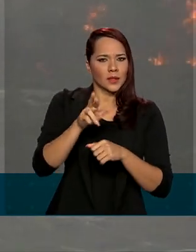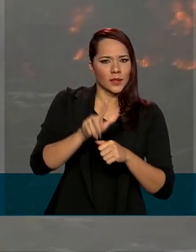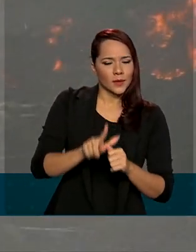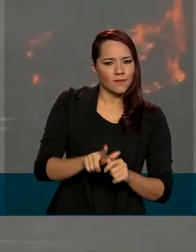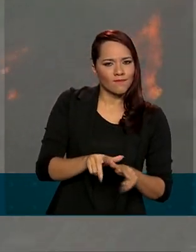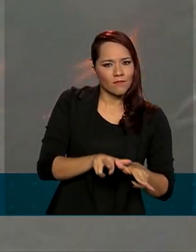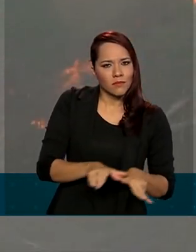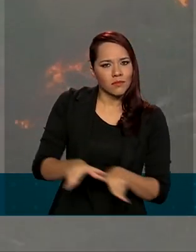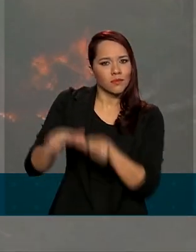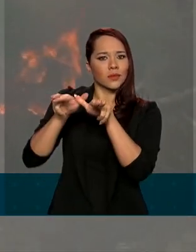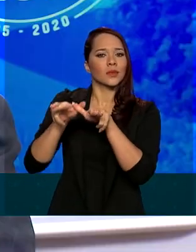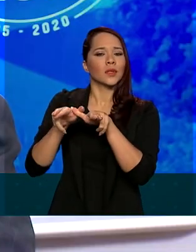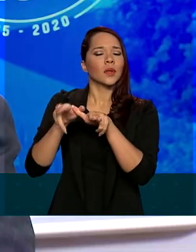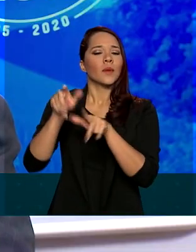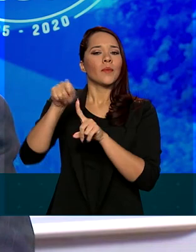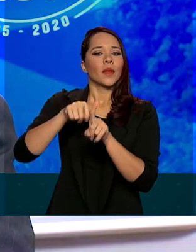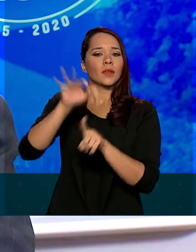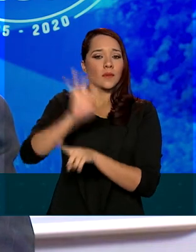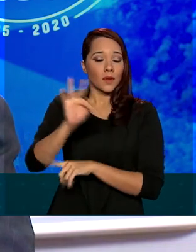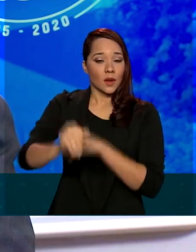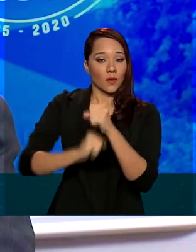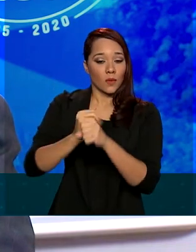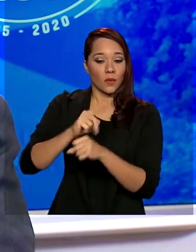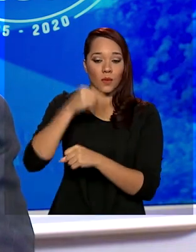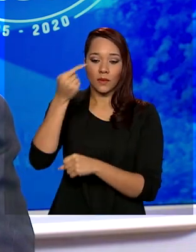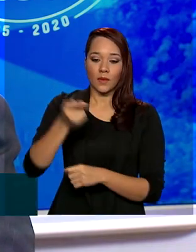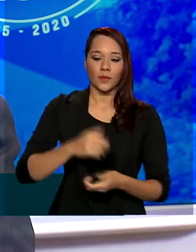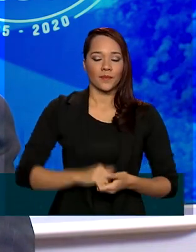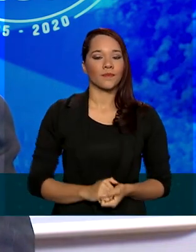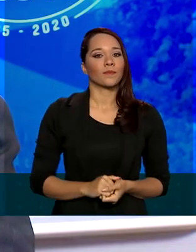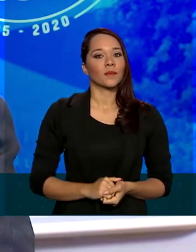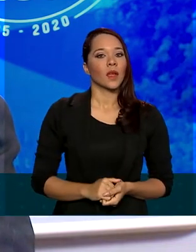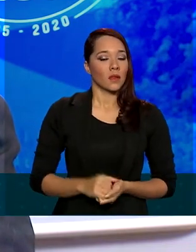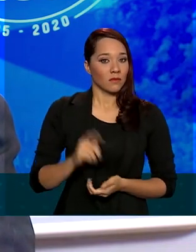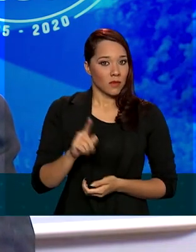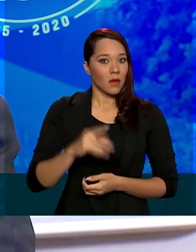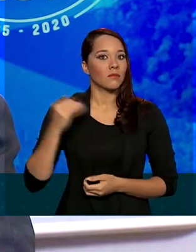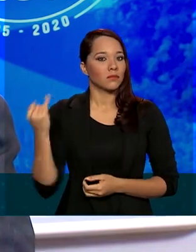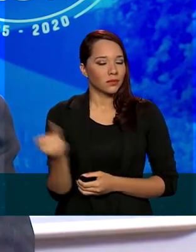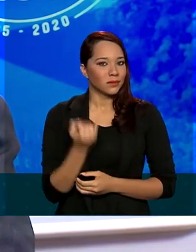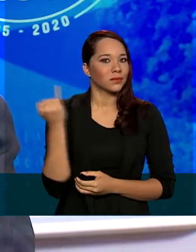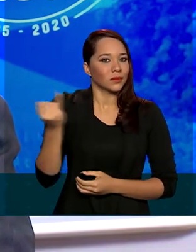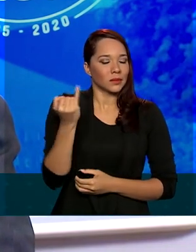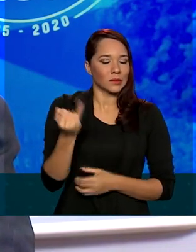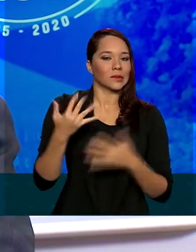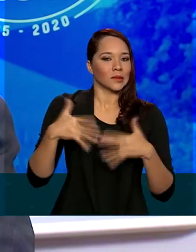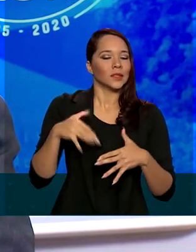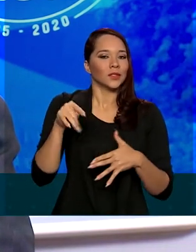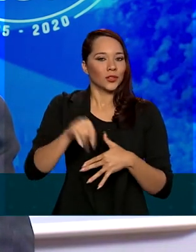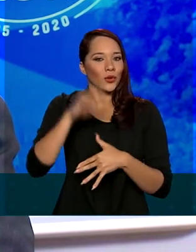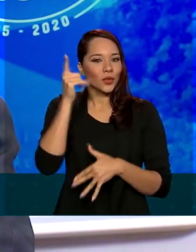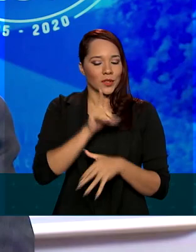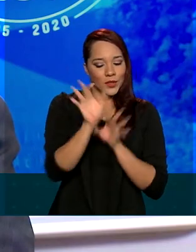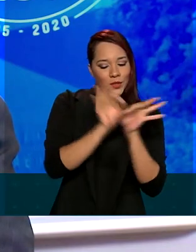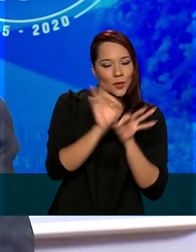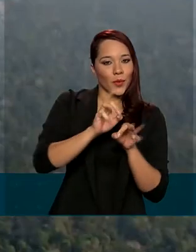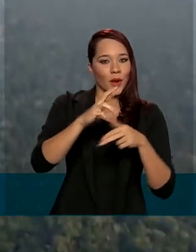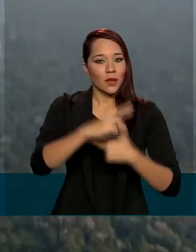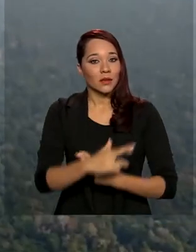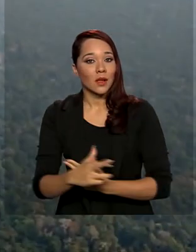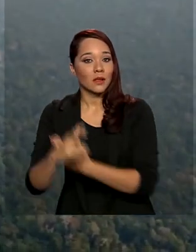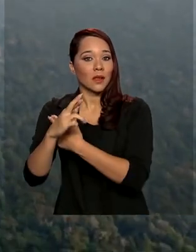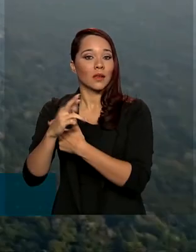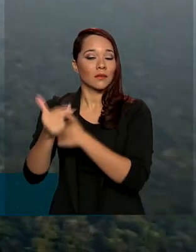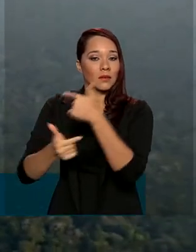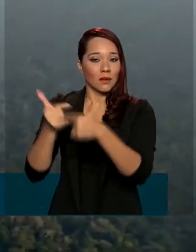ocorra em fevereiro do ano que vem. Vai ser um grande salto na nossa capacidade nacional de fazer satélites operacionais.